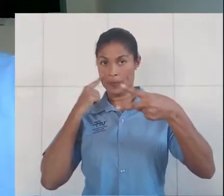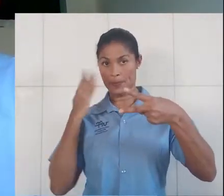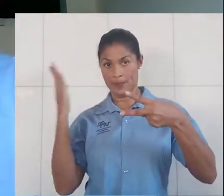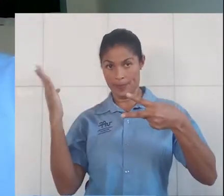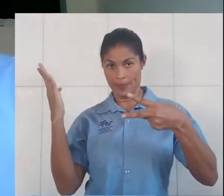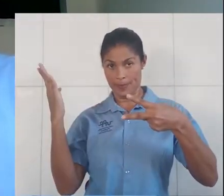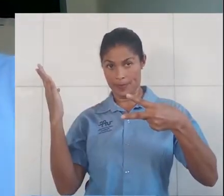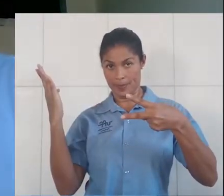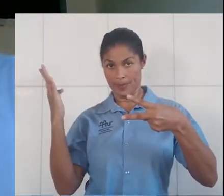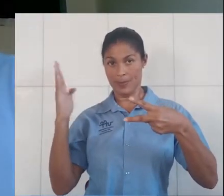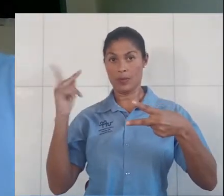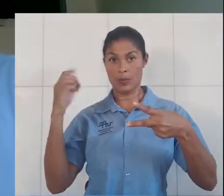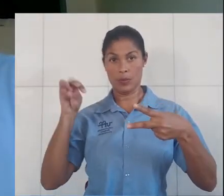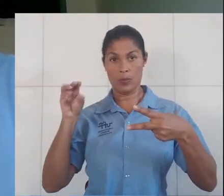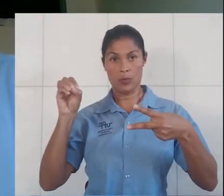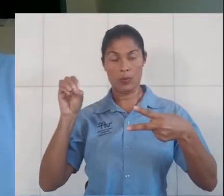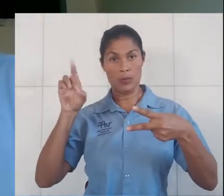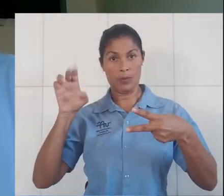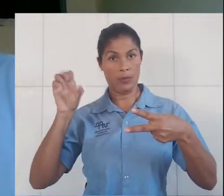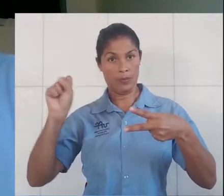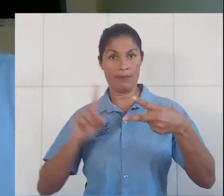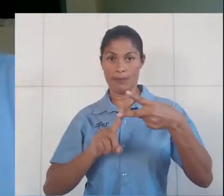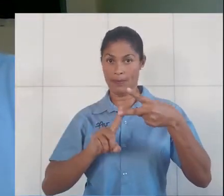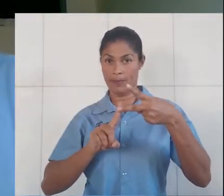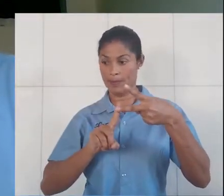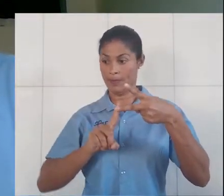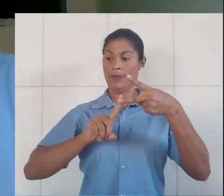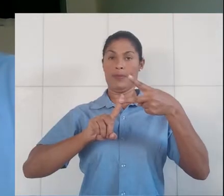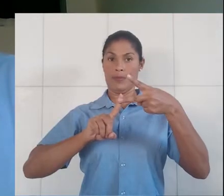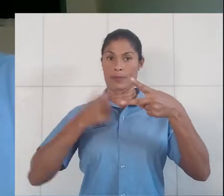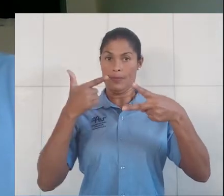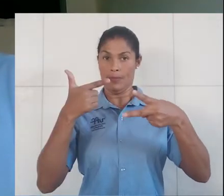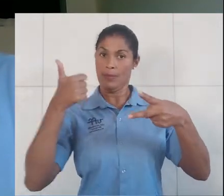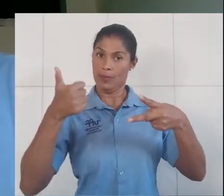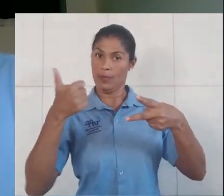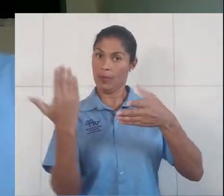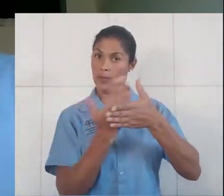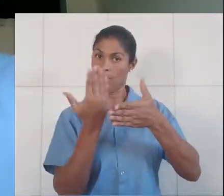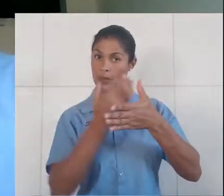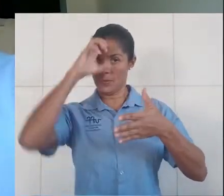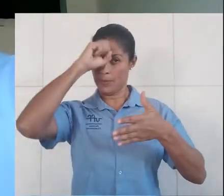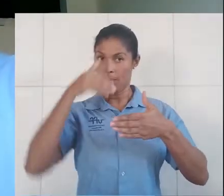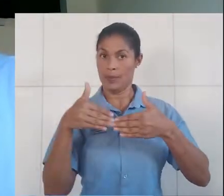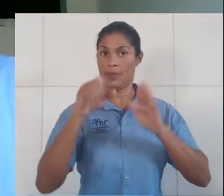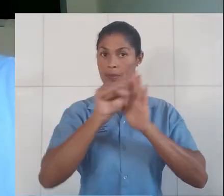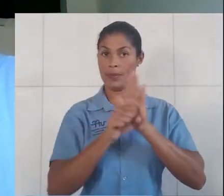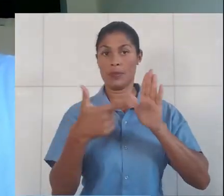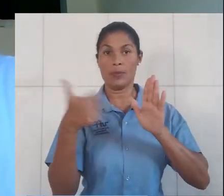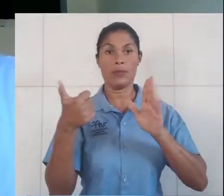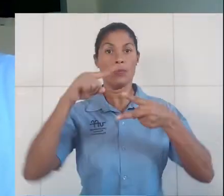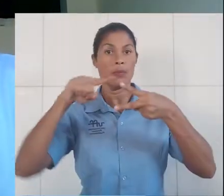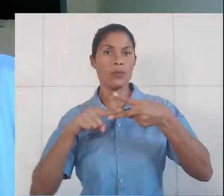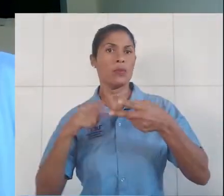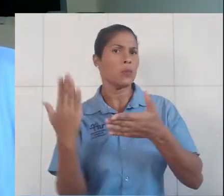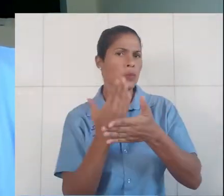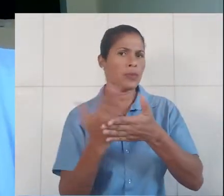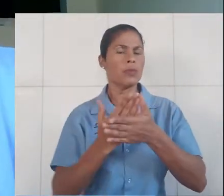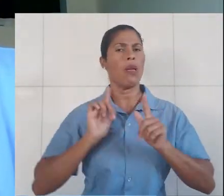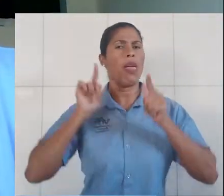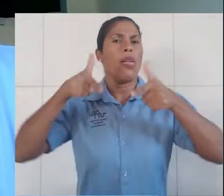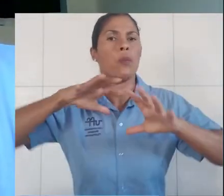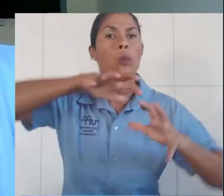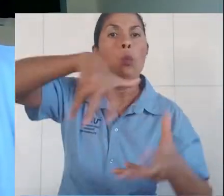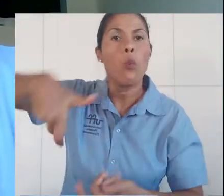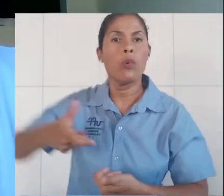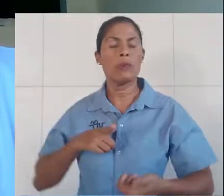e o outro livro dele, 21 lições para o século XXI, esses dois livros são best-seller no mundo e